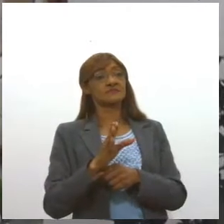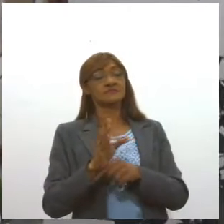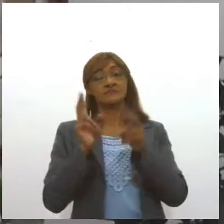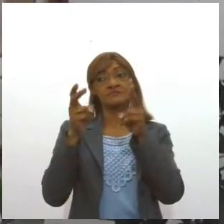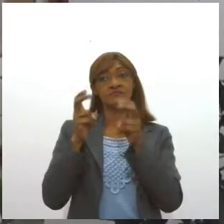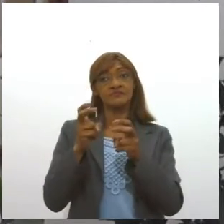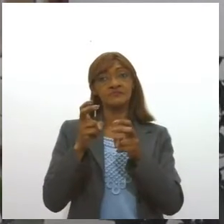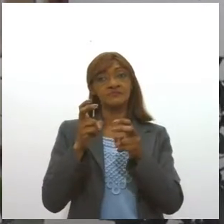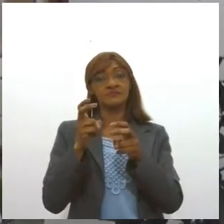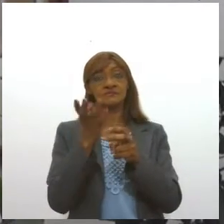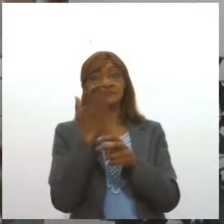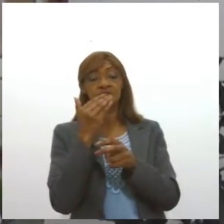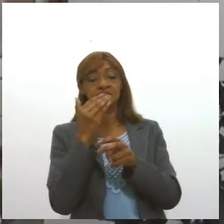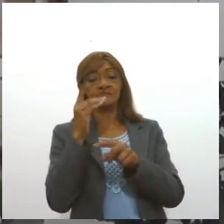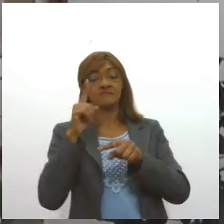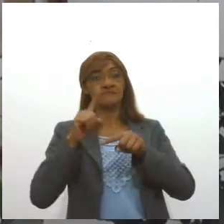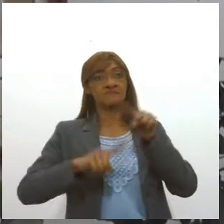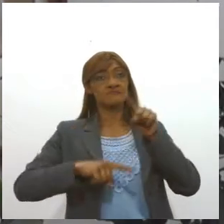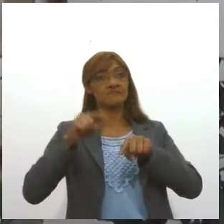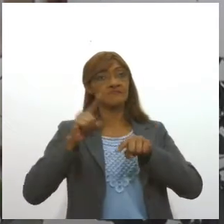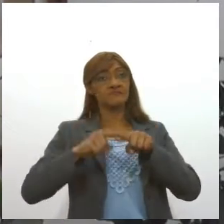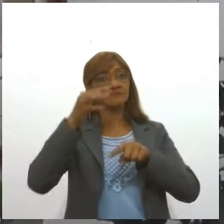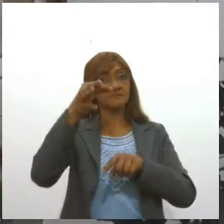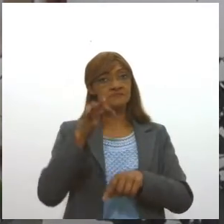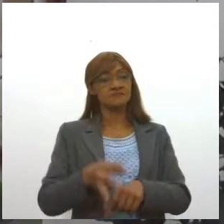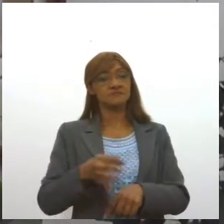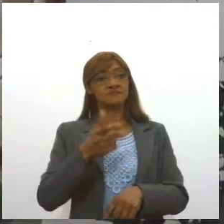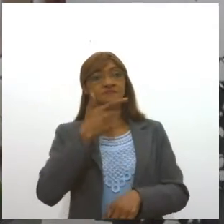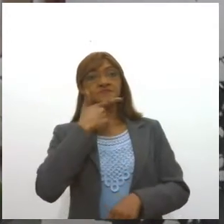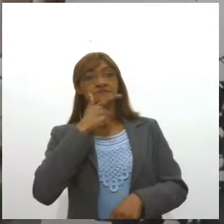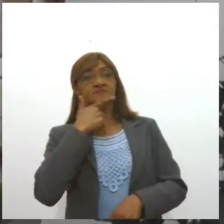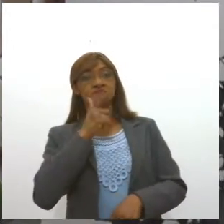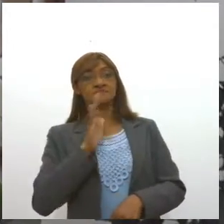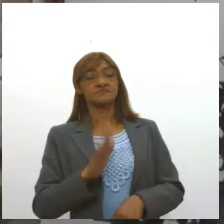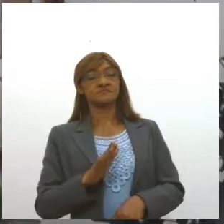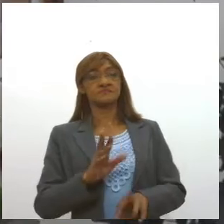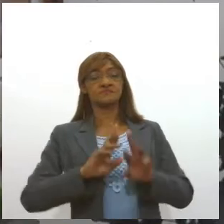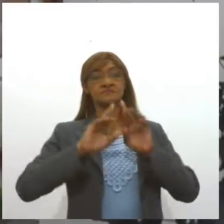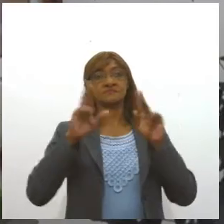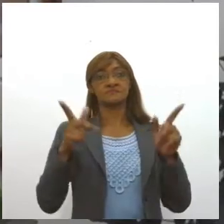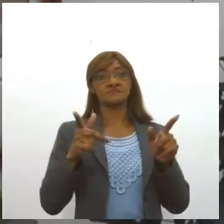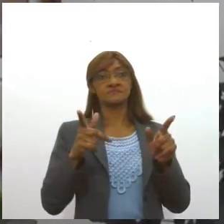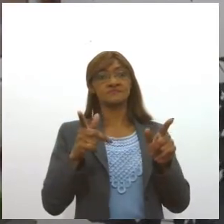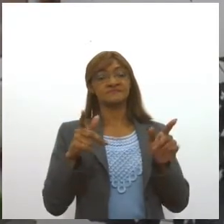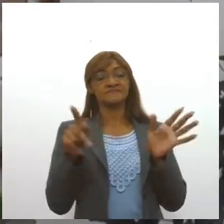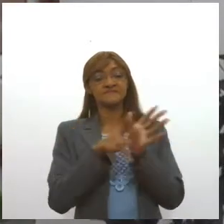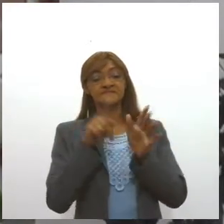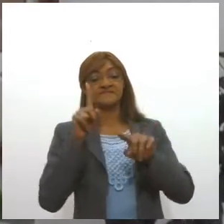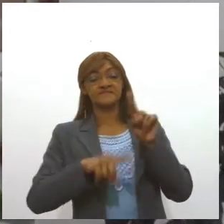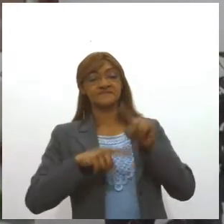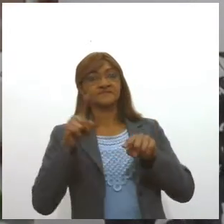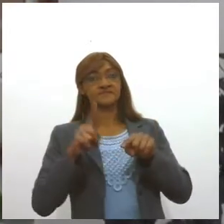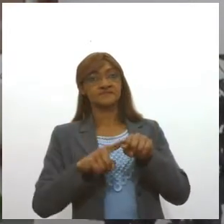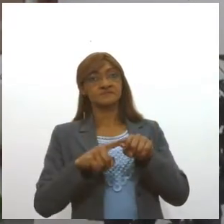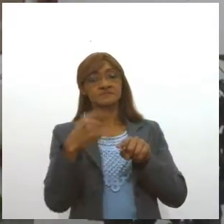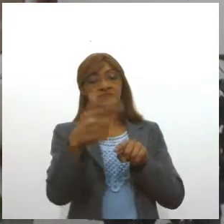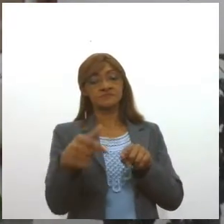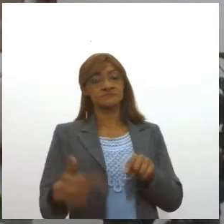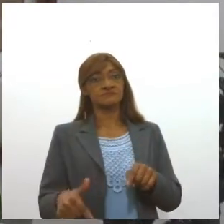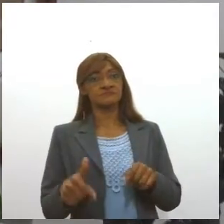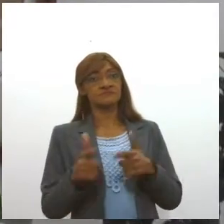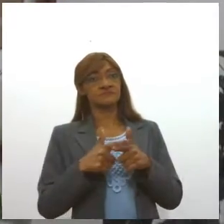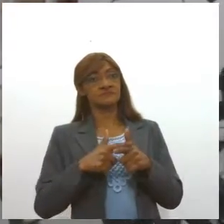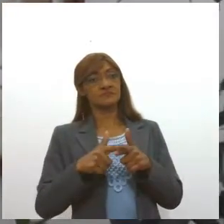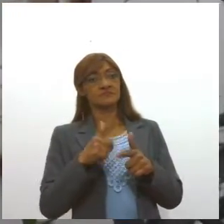Um produto onde o queijero tenha consciência de que não está colocando peróxido, não está colocando nenhum produto que vai penalizar a saúde do